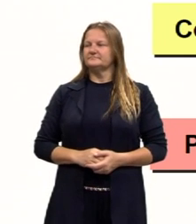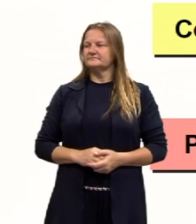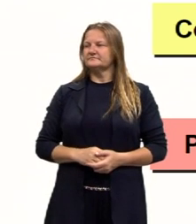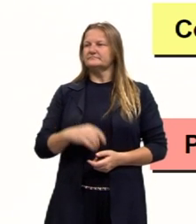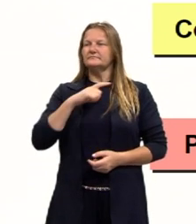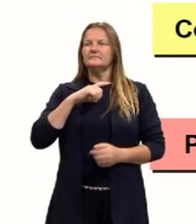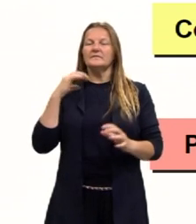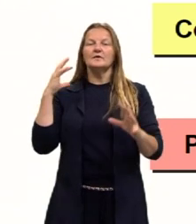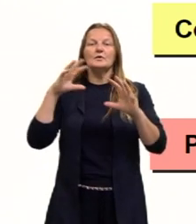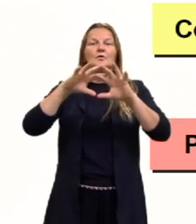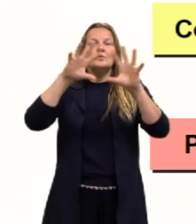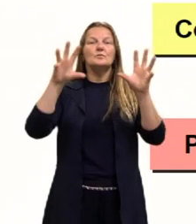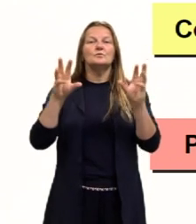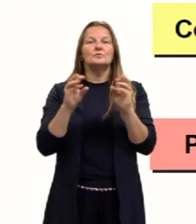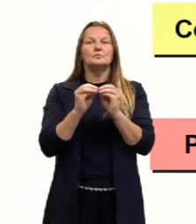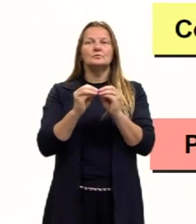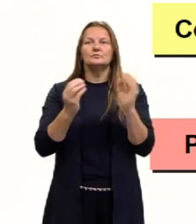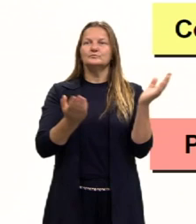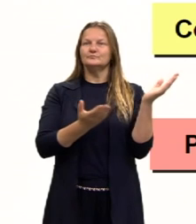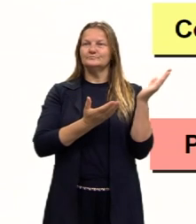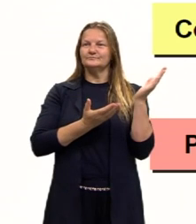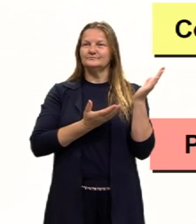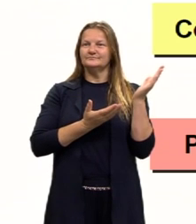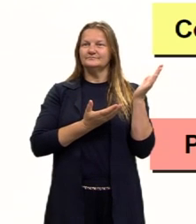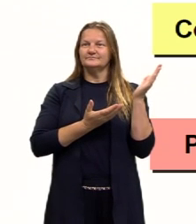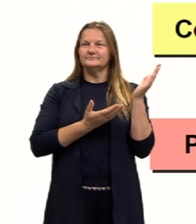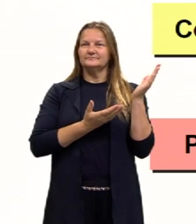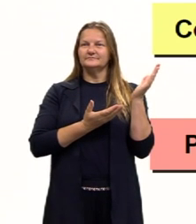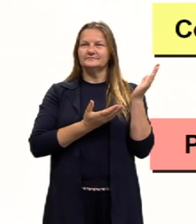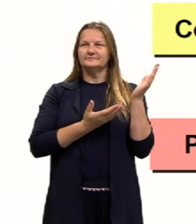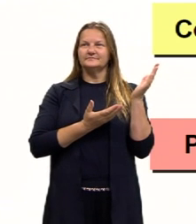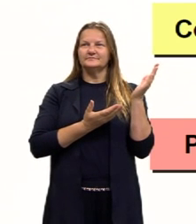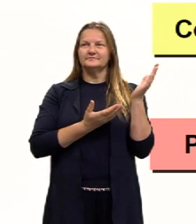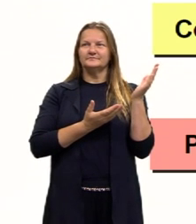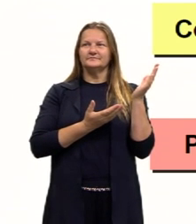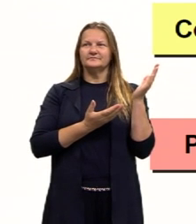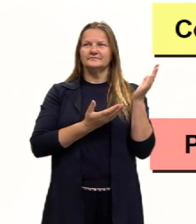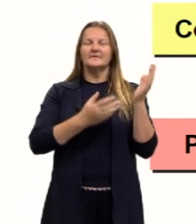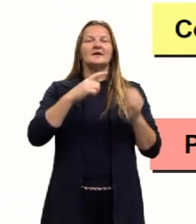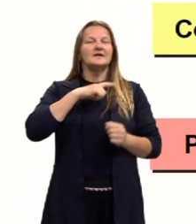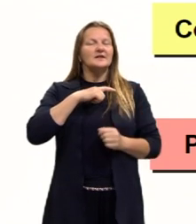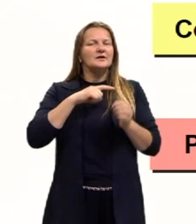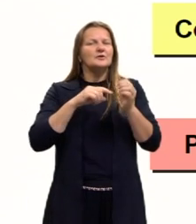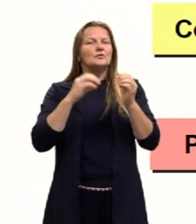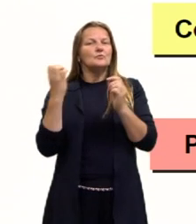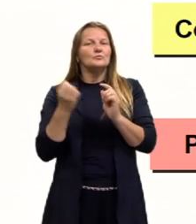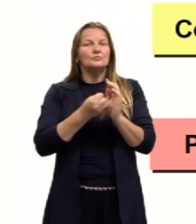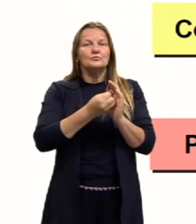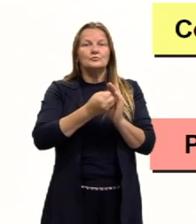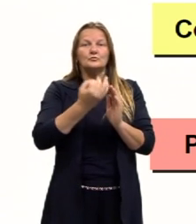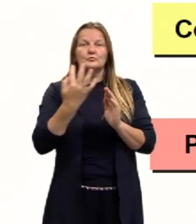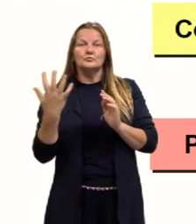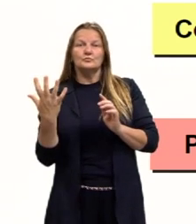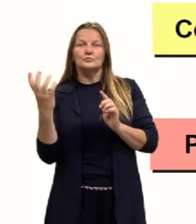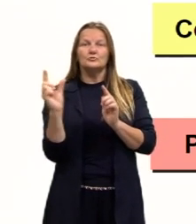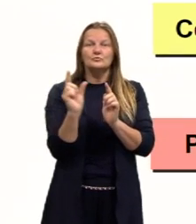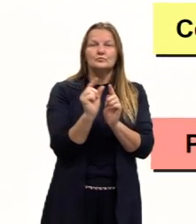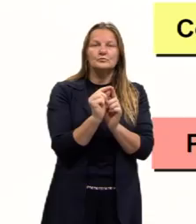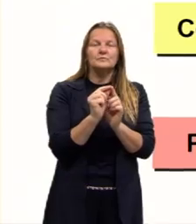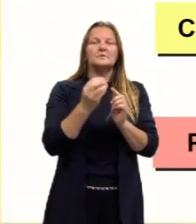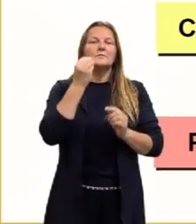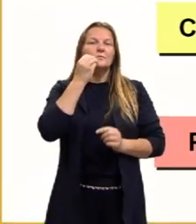resuminho que eu trouxe para vocês. Nesse resumo nós temos a parte da análise combinatória e também da